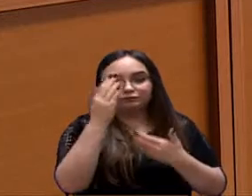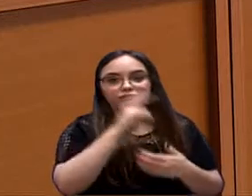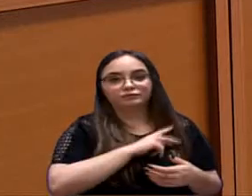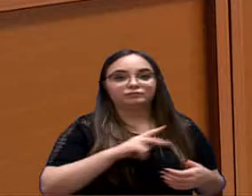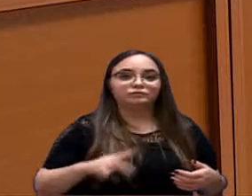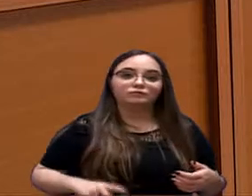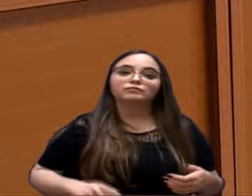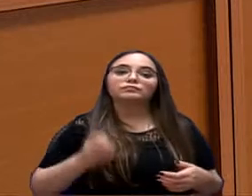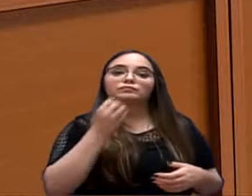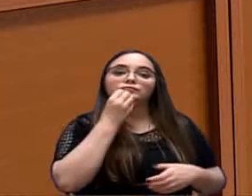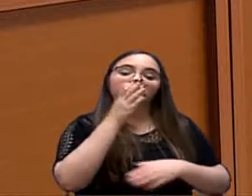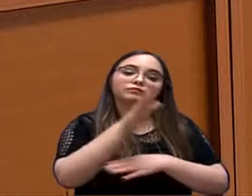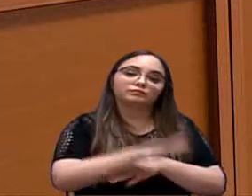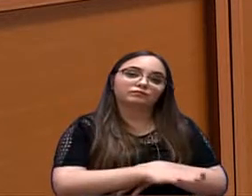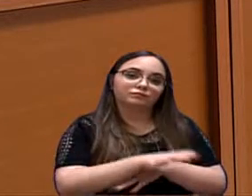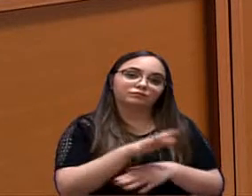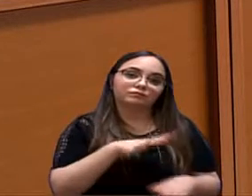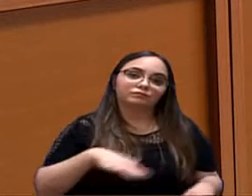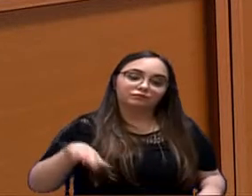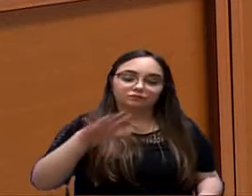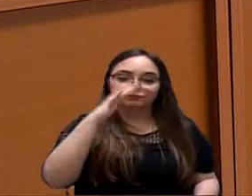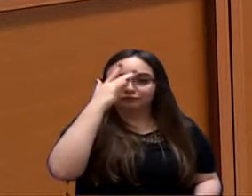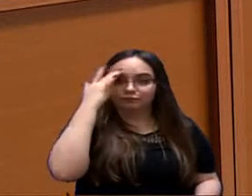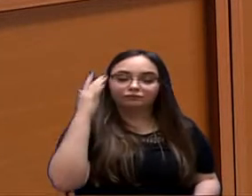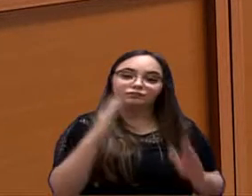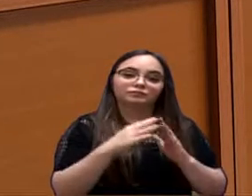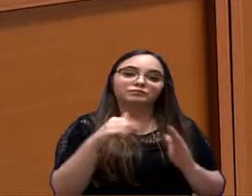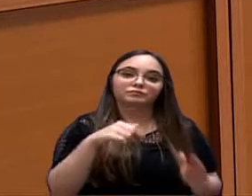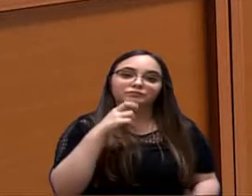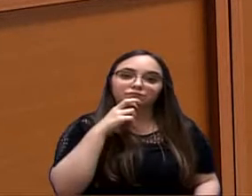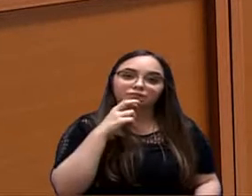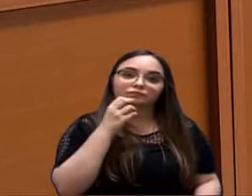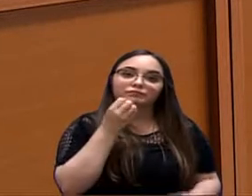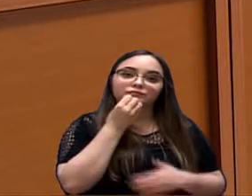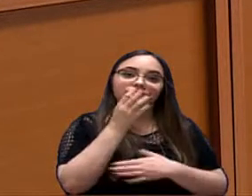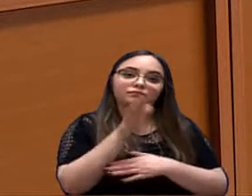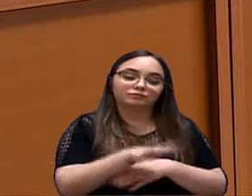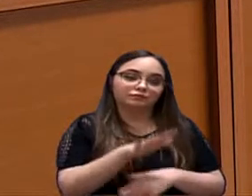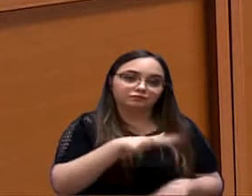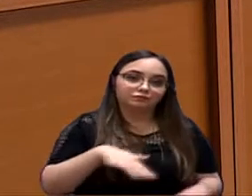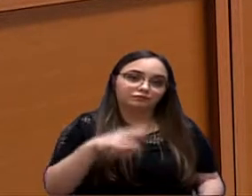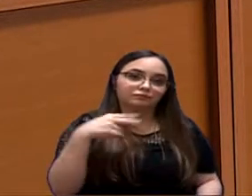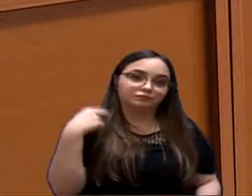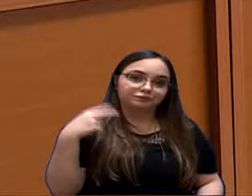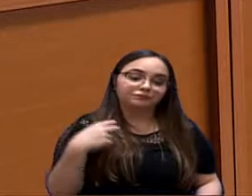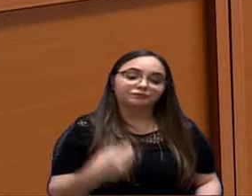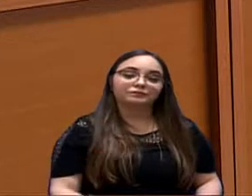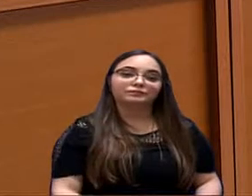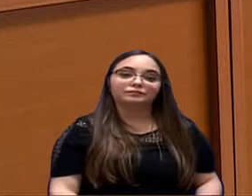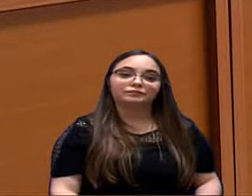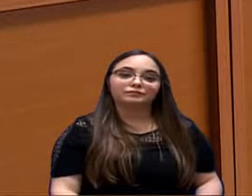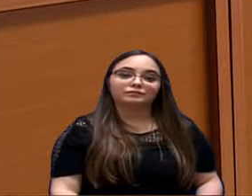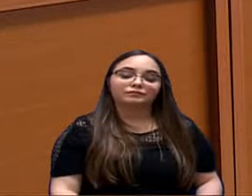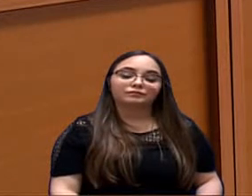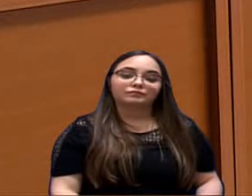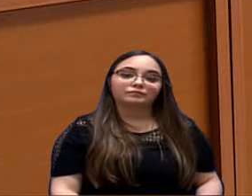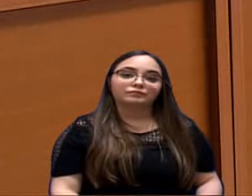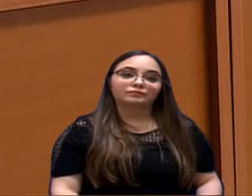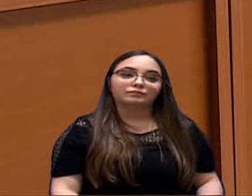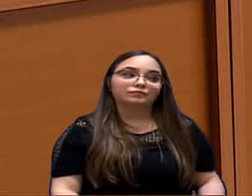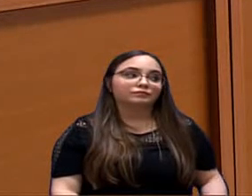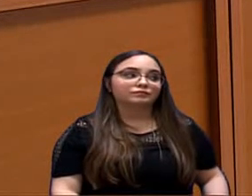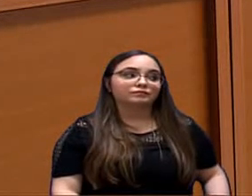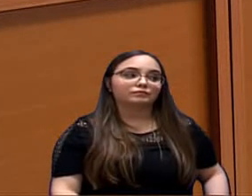Uma boa tarde já a todos, a população de Sorocaba. Boa tarde aos vereadores e vereadoras. Então, presidente,